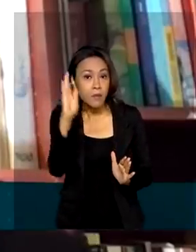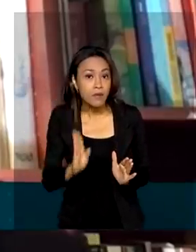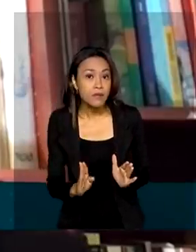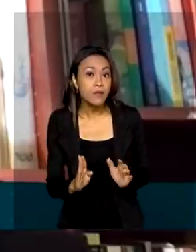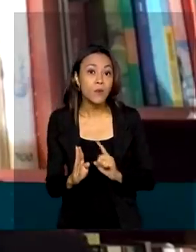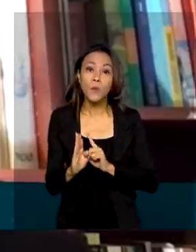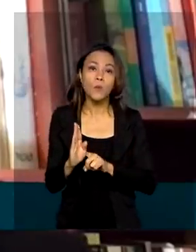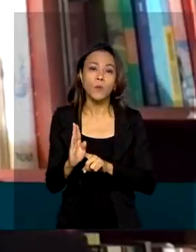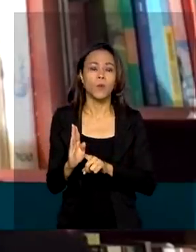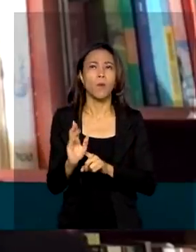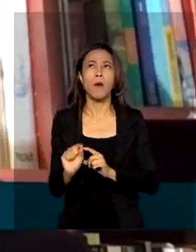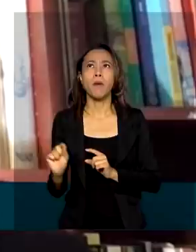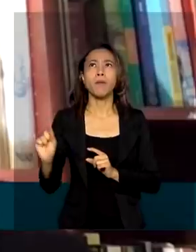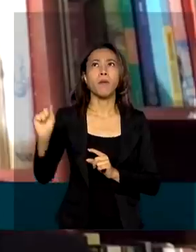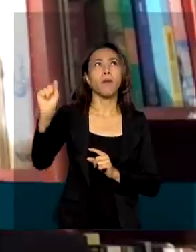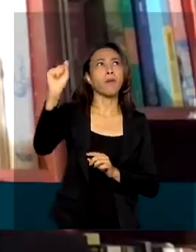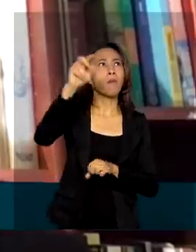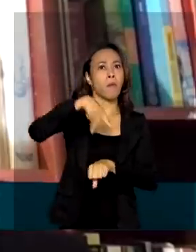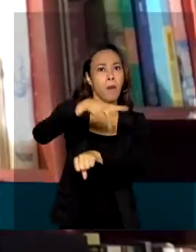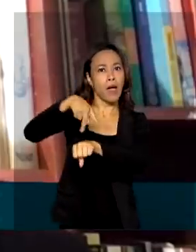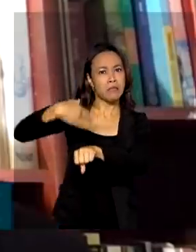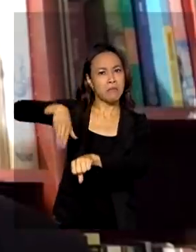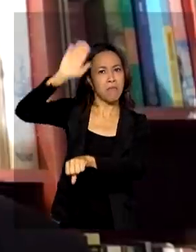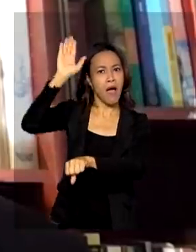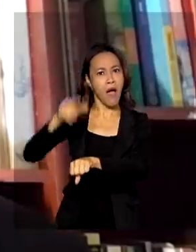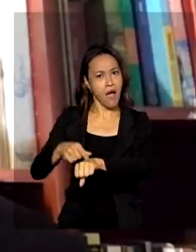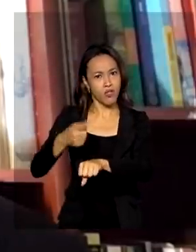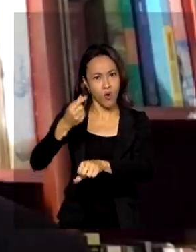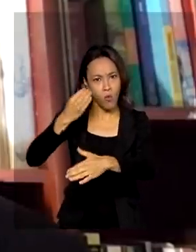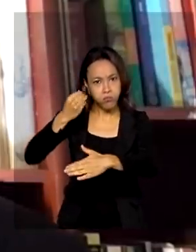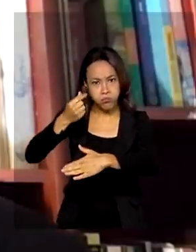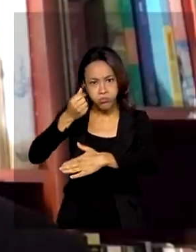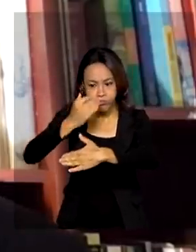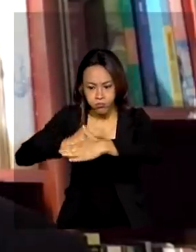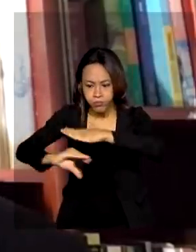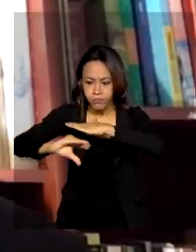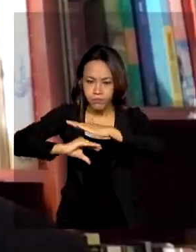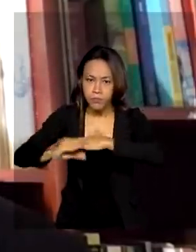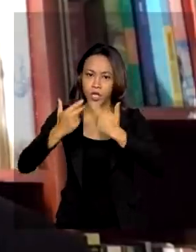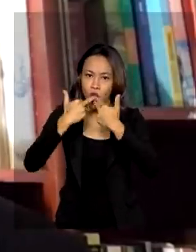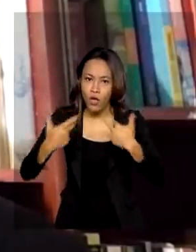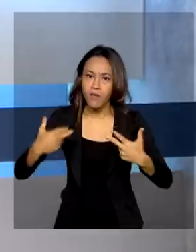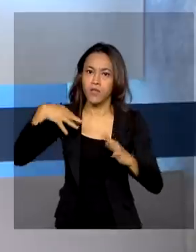dos países que mais investe em inovação no mundo.